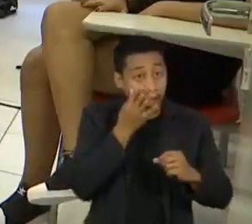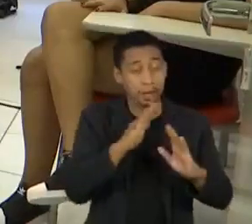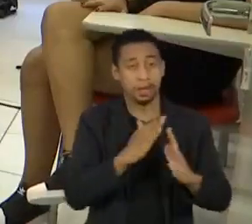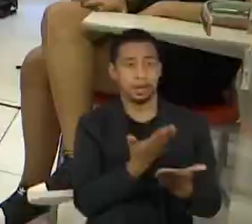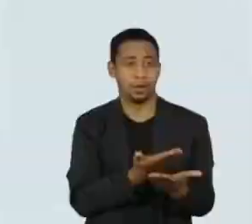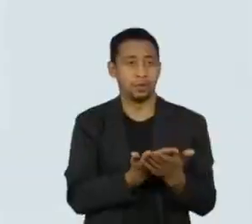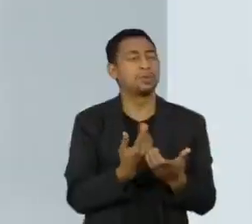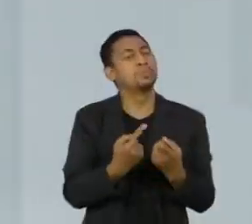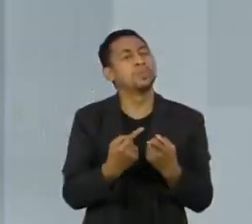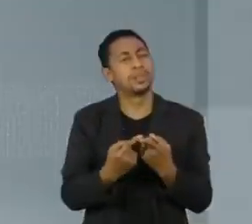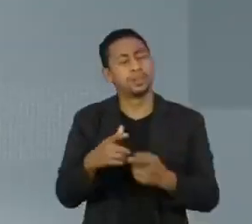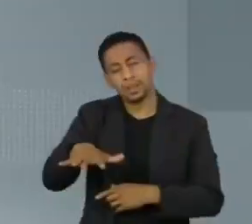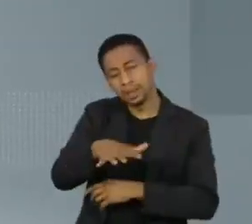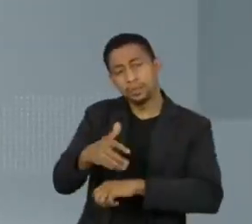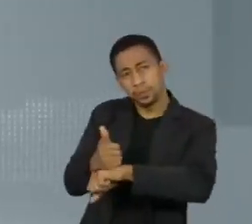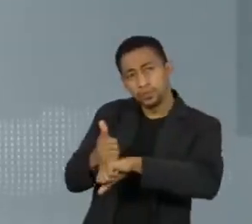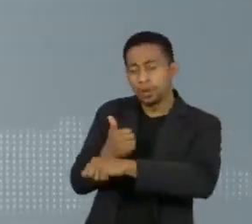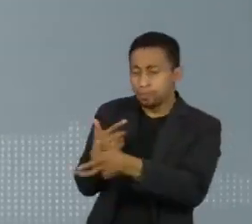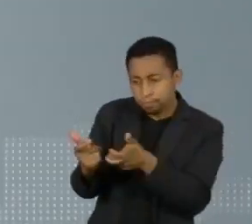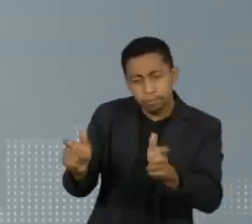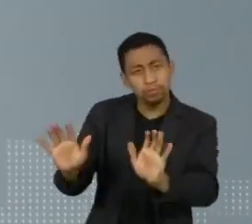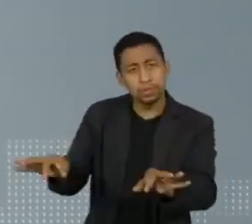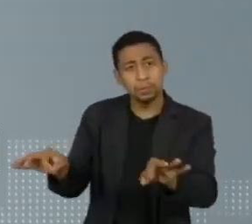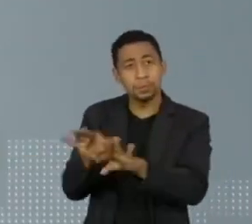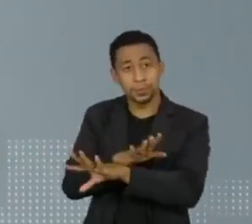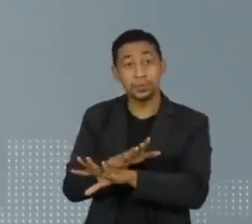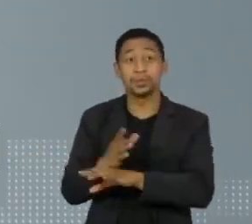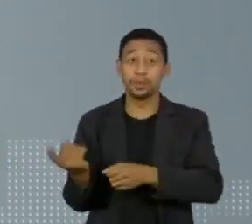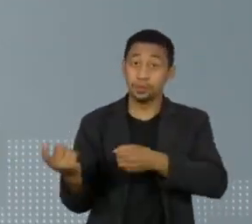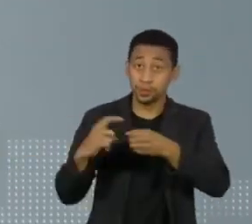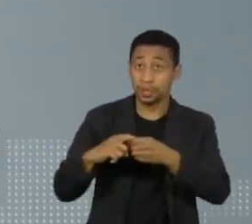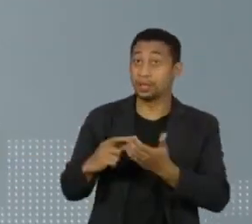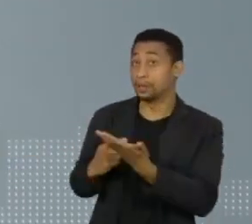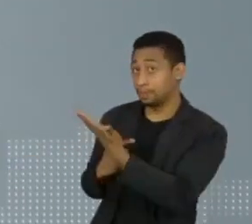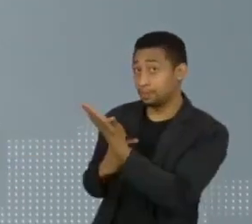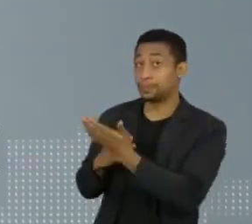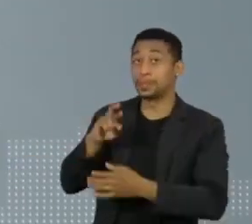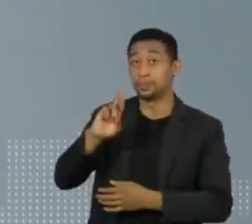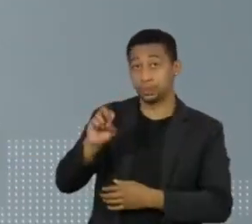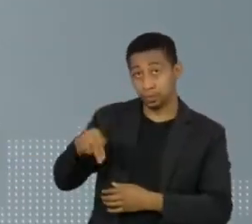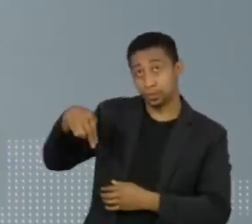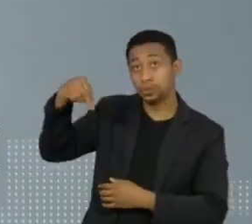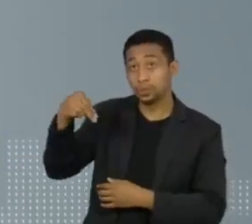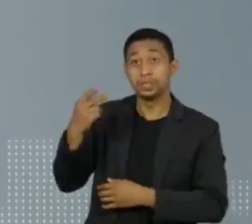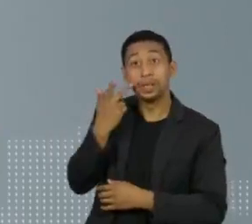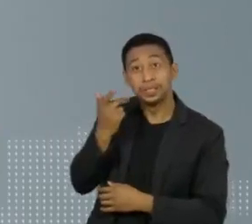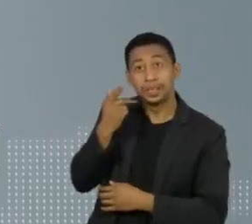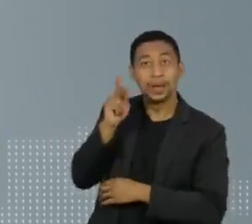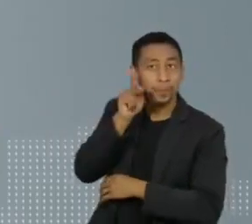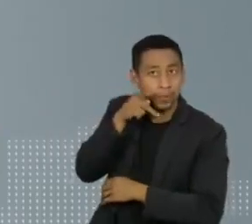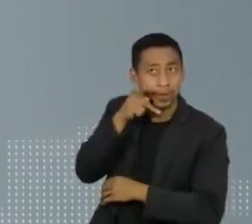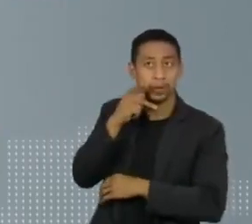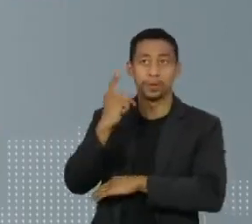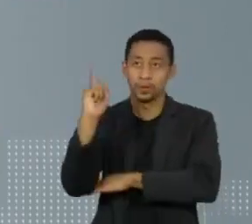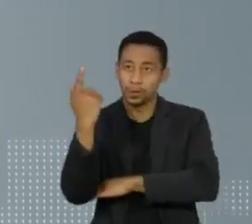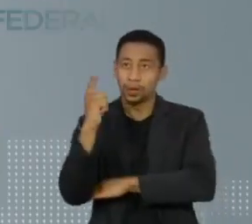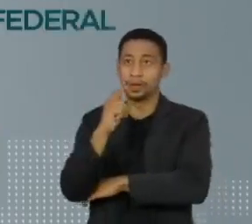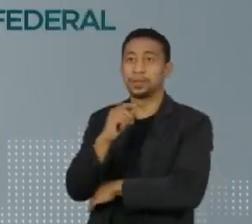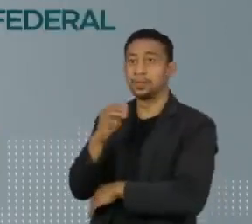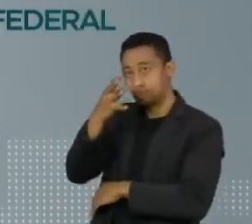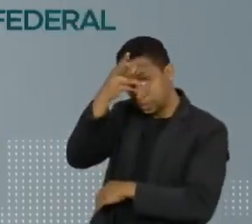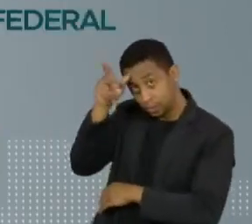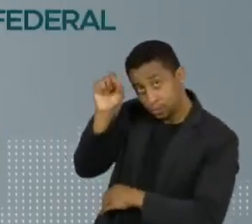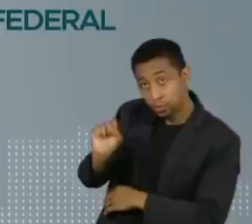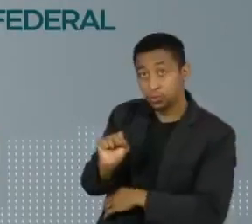profissionais da educação. As aulas presenciais devem ser retomadas no Rio Grande do Norte, Ceará, Piauí, Goiás, Mato Grosso e